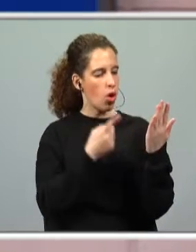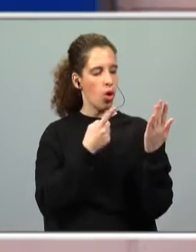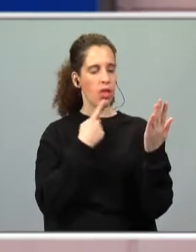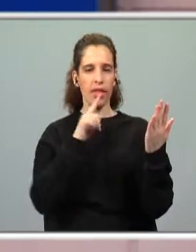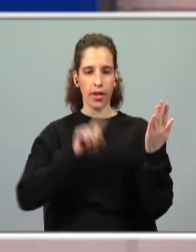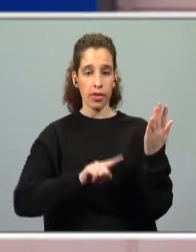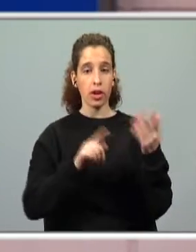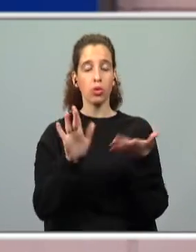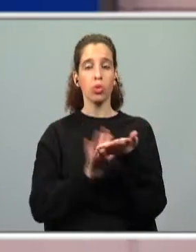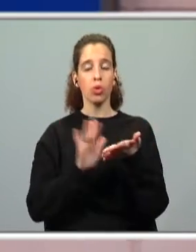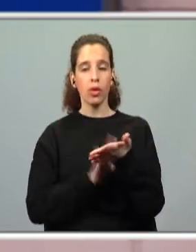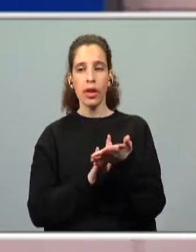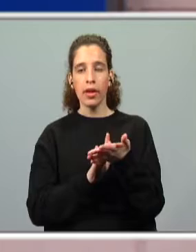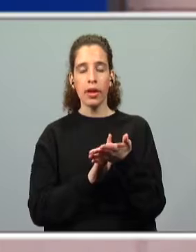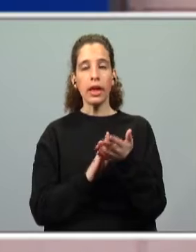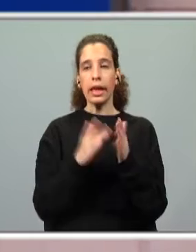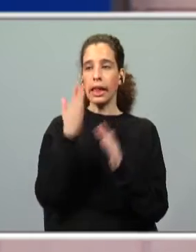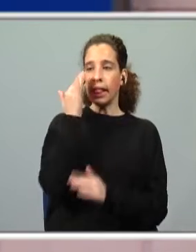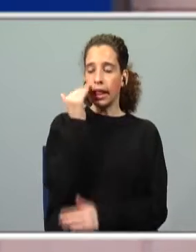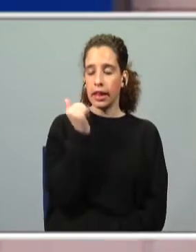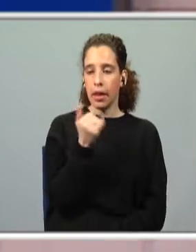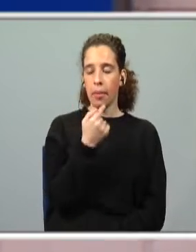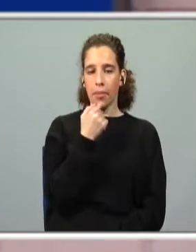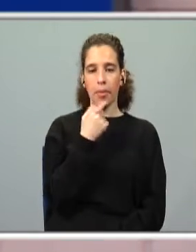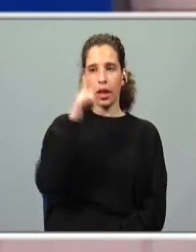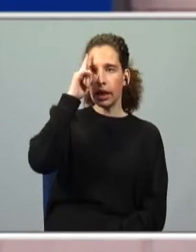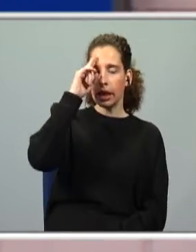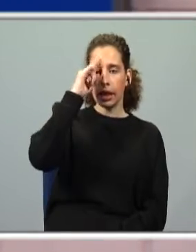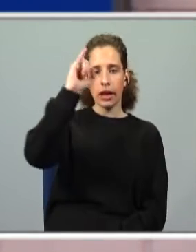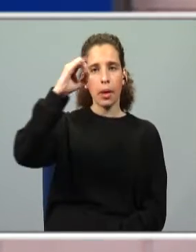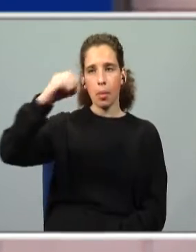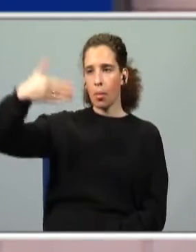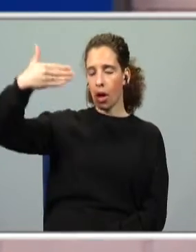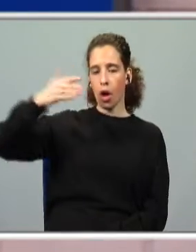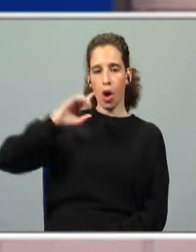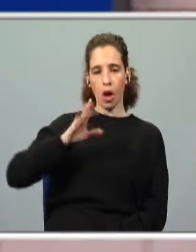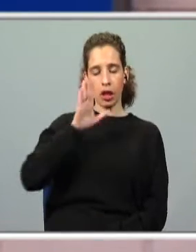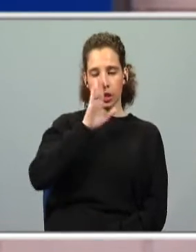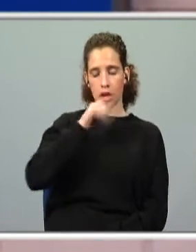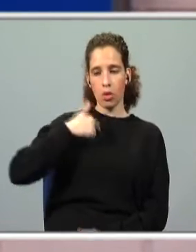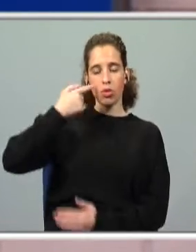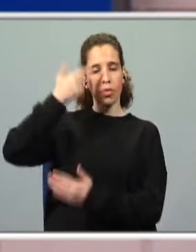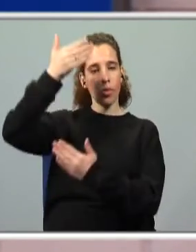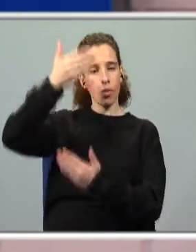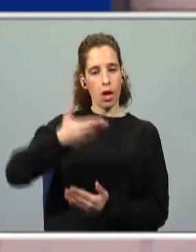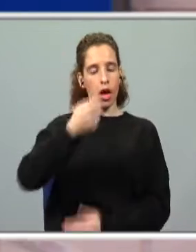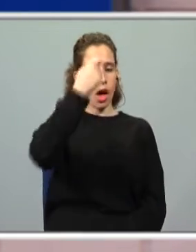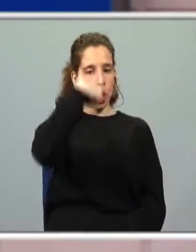obra e tentei então perceber quais as ideias principais. Se eu estivesse a apresentar a história